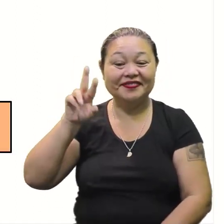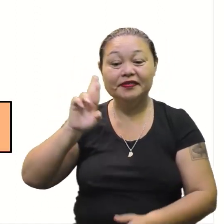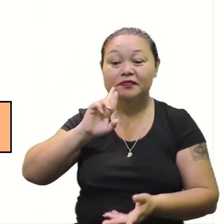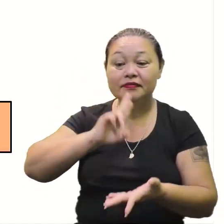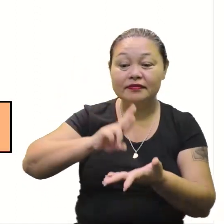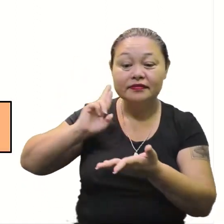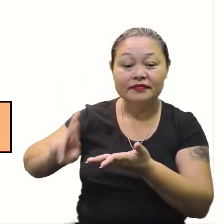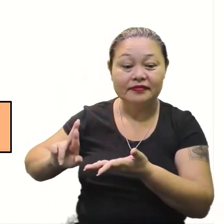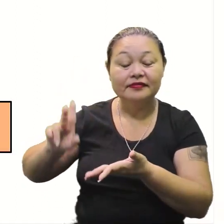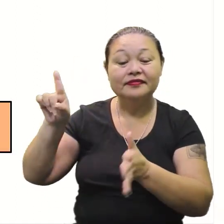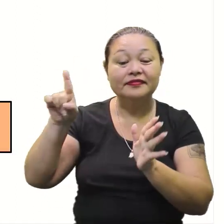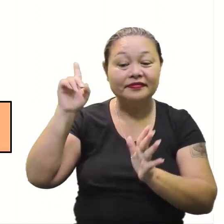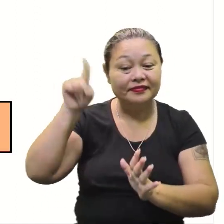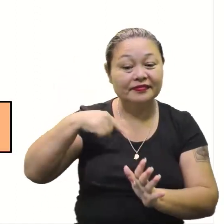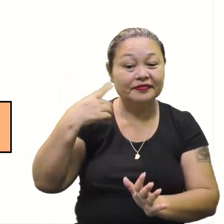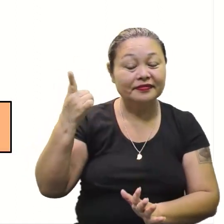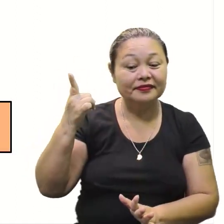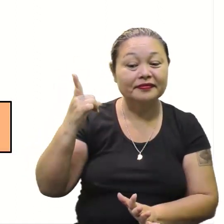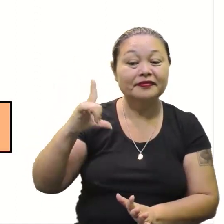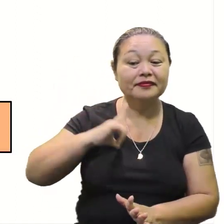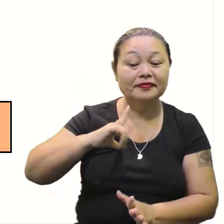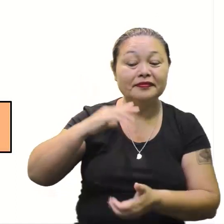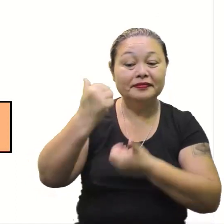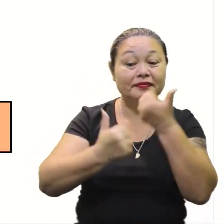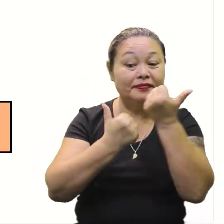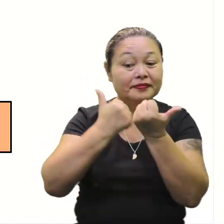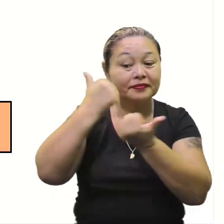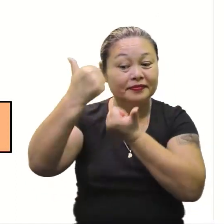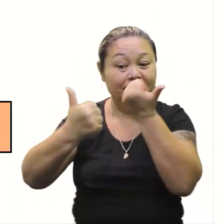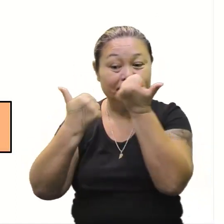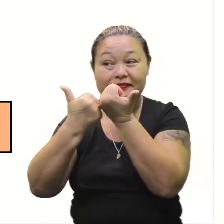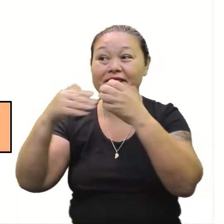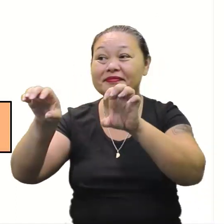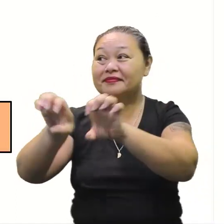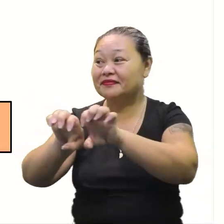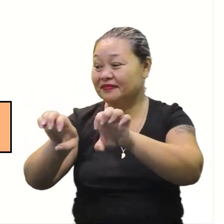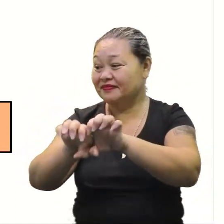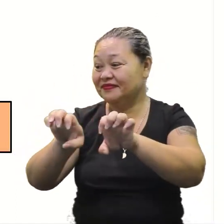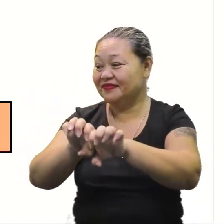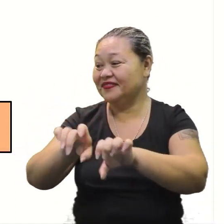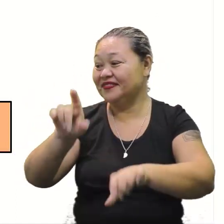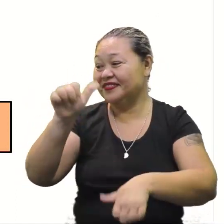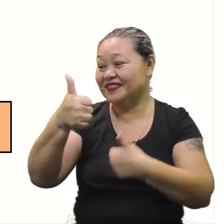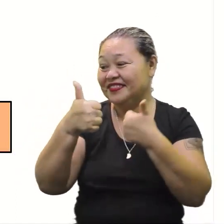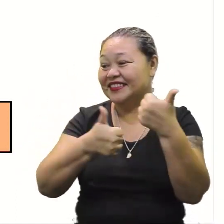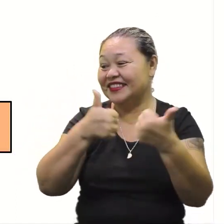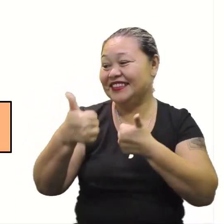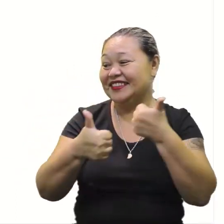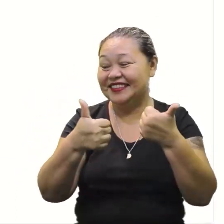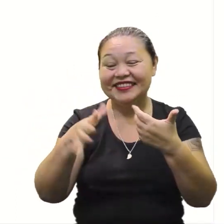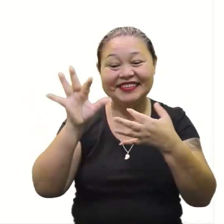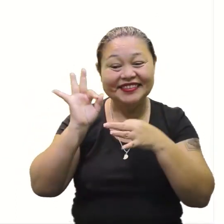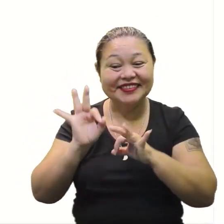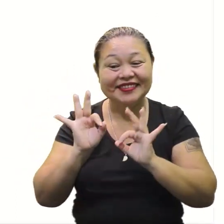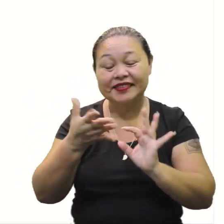foi? Isso. Então, a gente falou que se a gente substituir lá no início da equação, tem que dar certo. Beleza? Beleza. Então, vamos lá. Vamos tirar